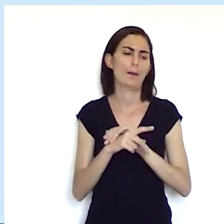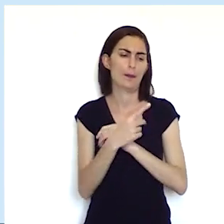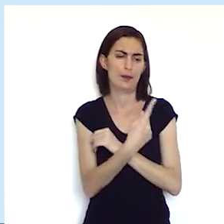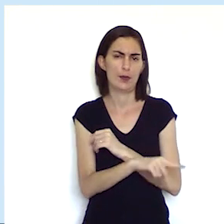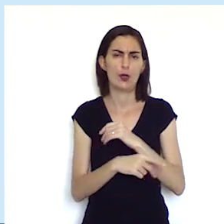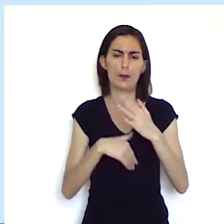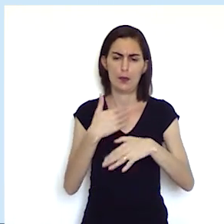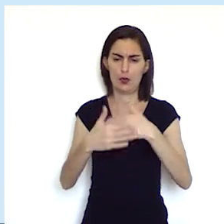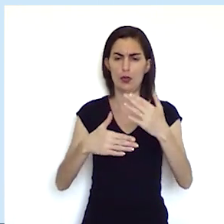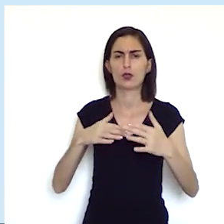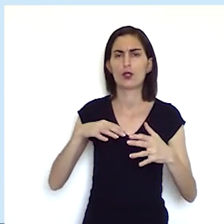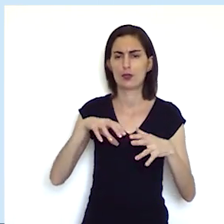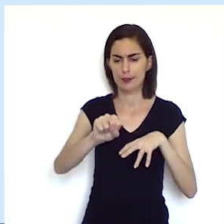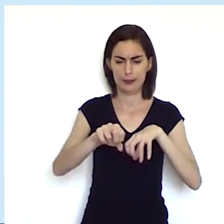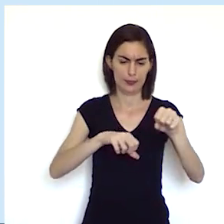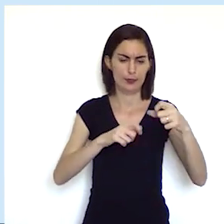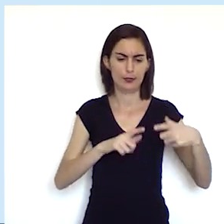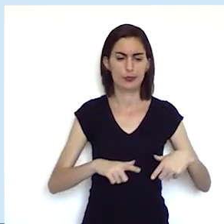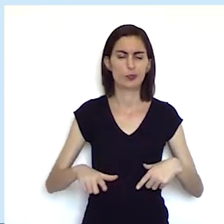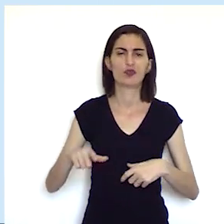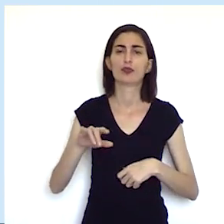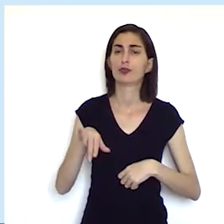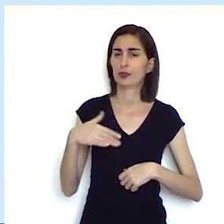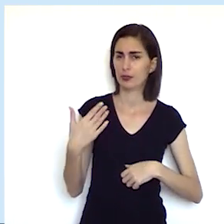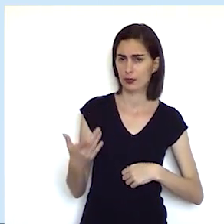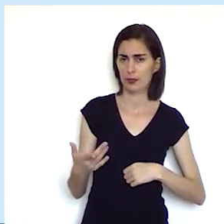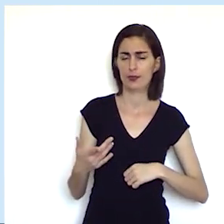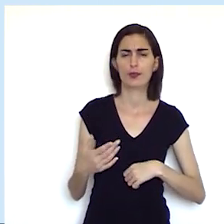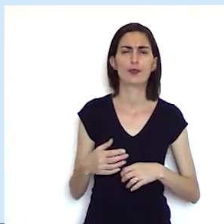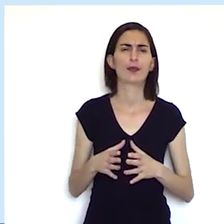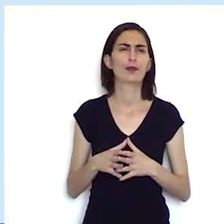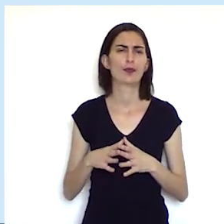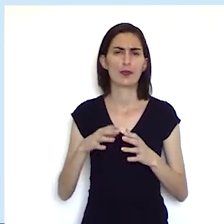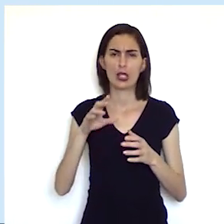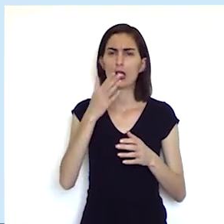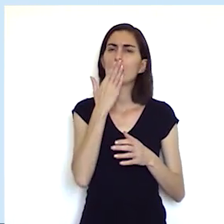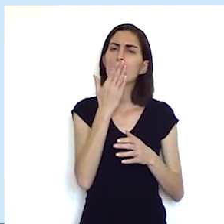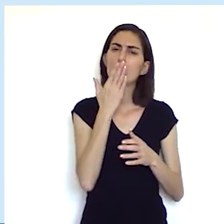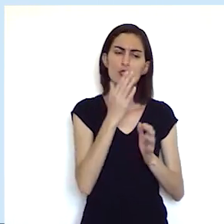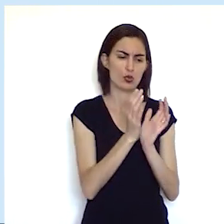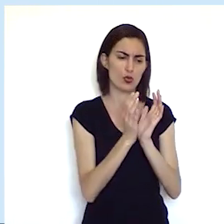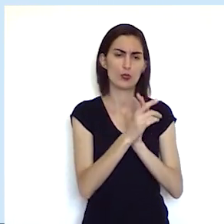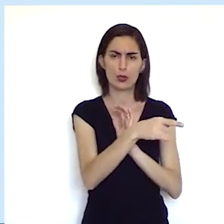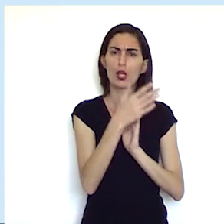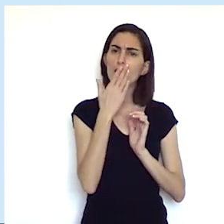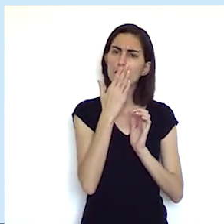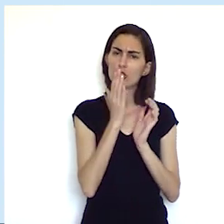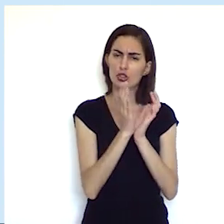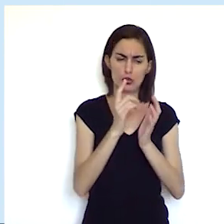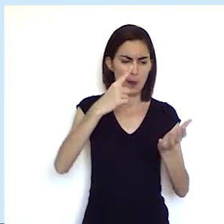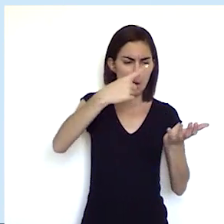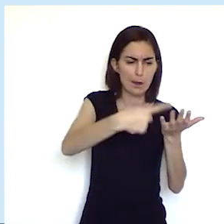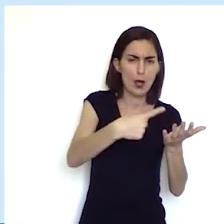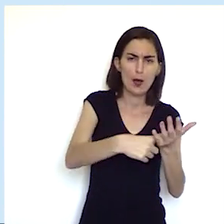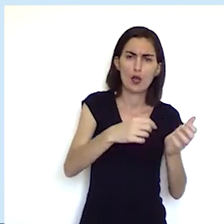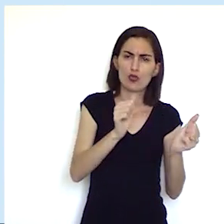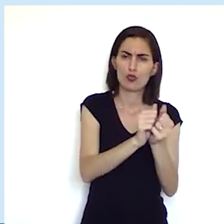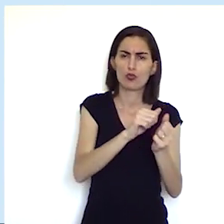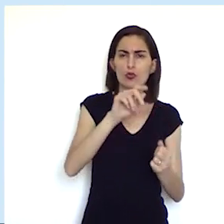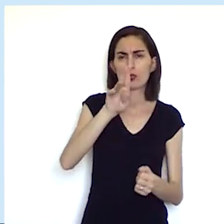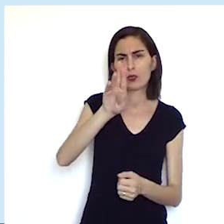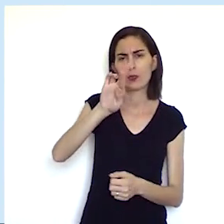processo de colonização então os indígenas por exemplo eles se aliaram aos britânicos